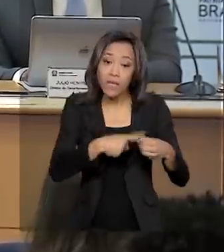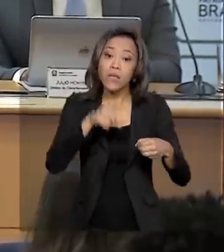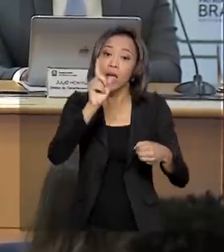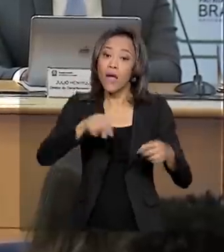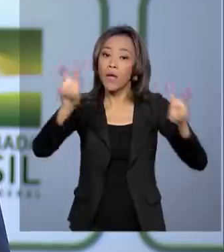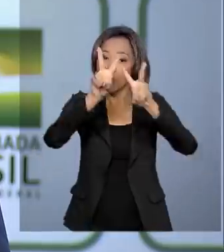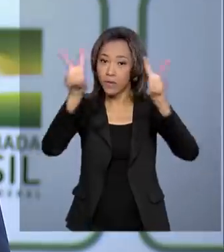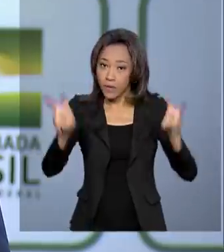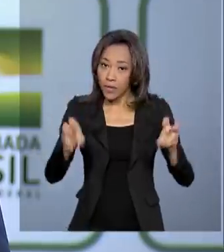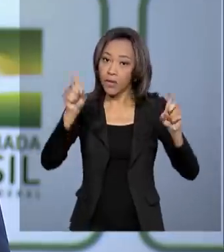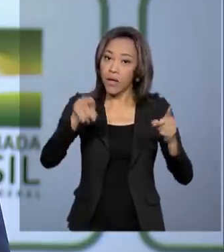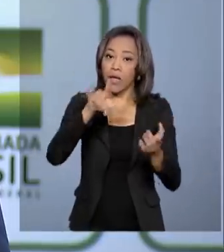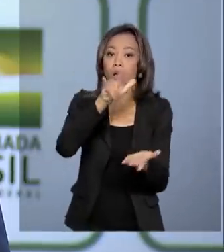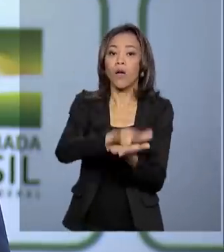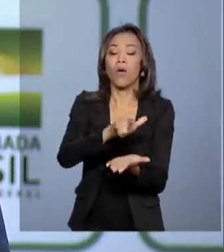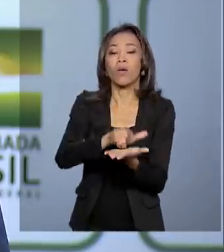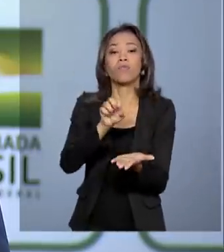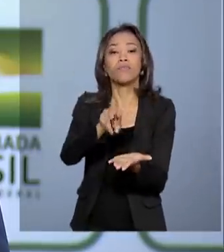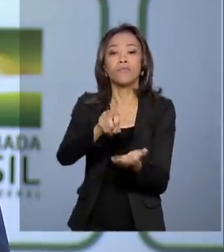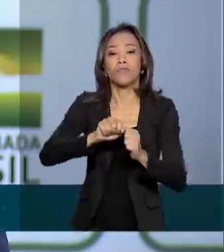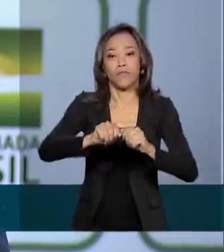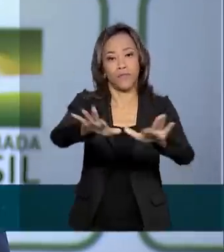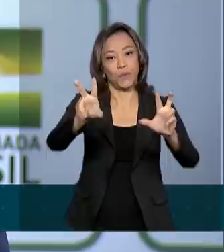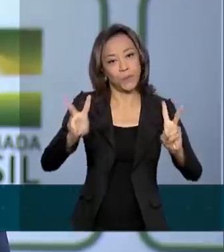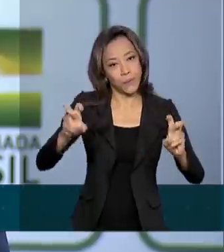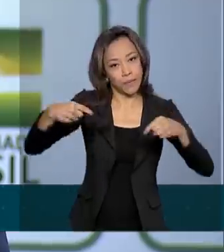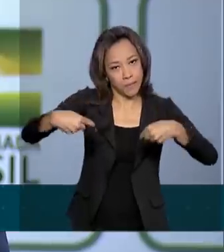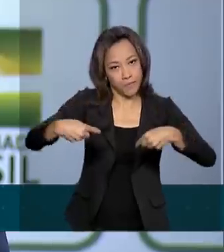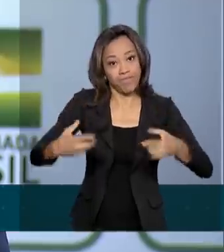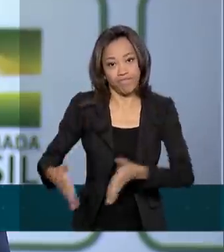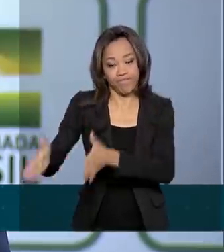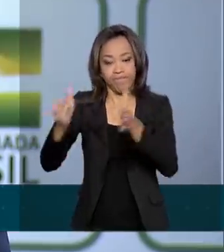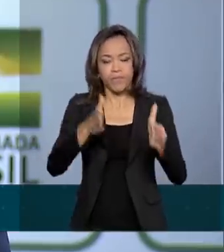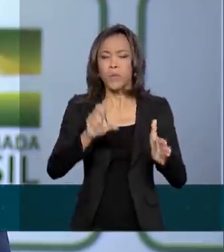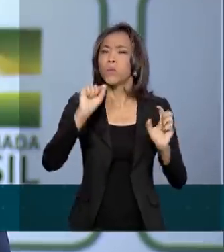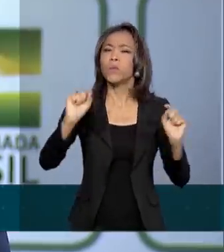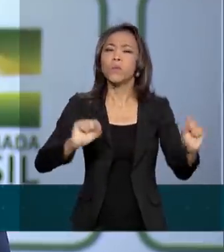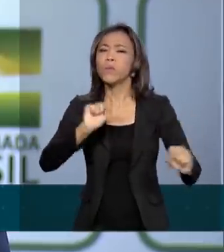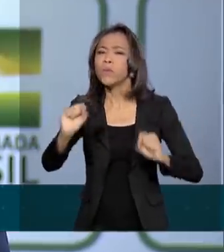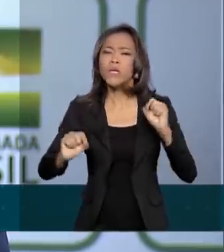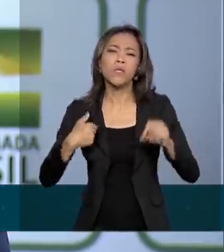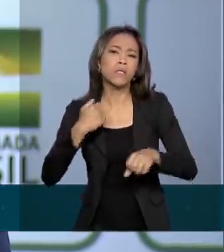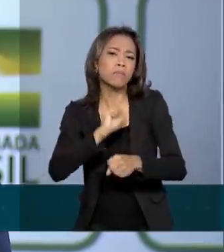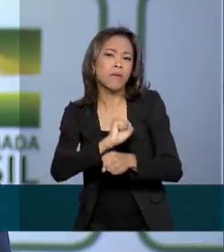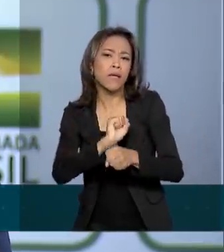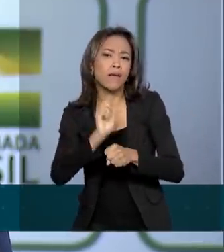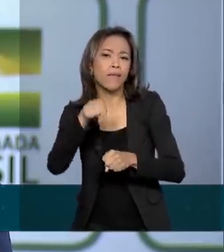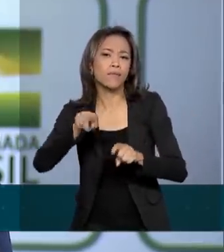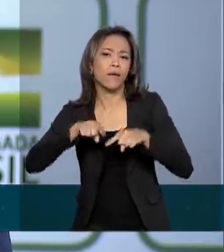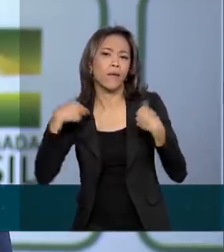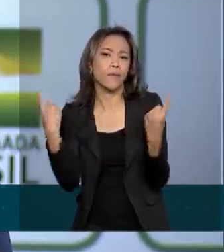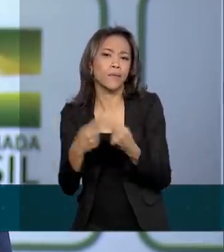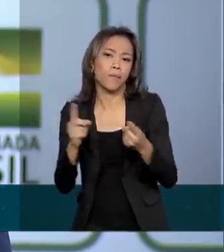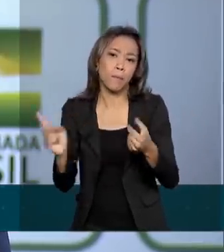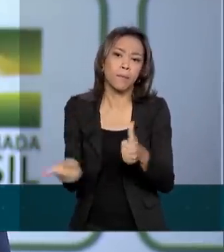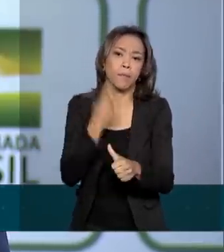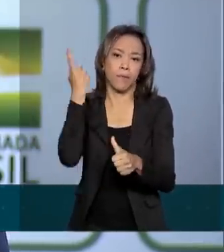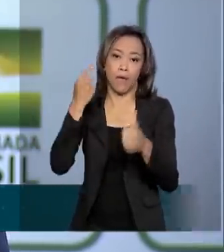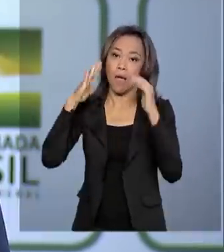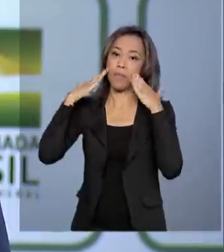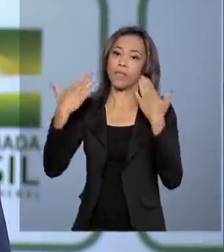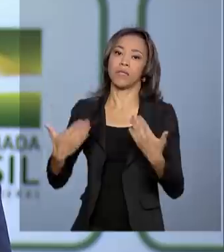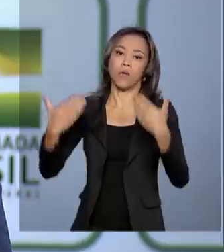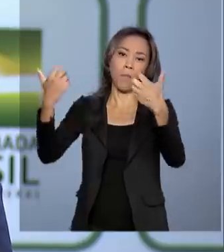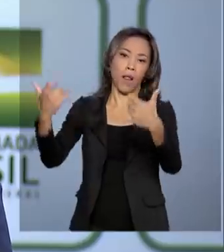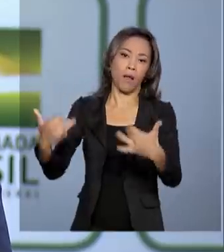coronavírus. O que nós esperamos dessa reunião? Fundamentalmente, fazer uma apresentação sobre a situação atual,